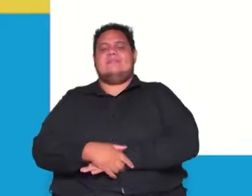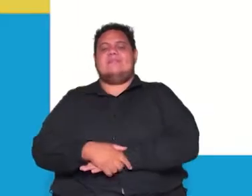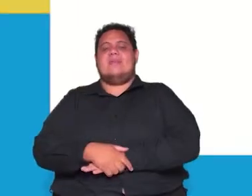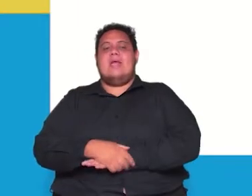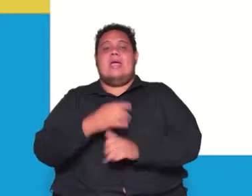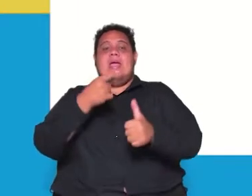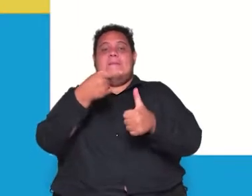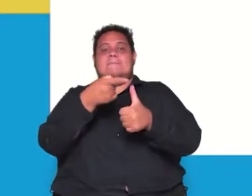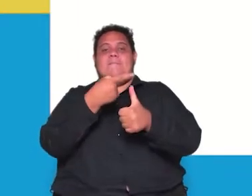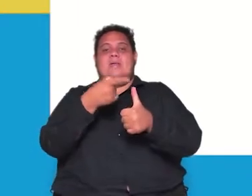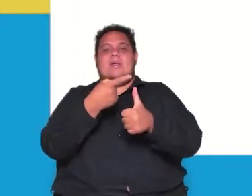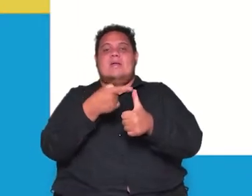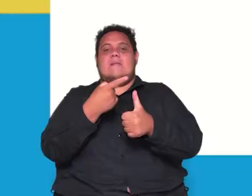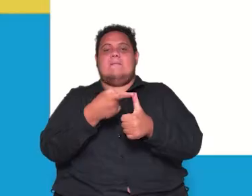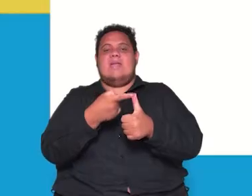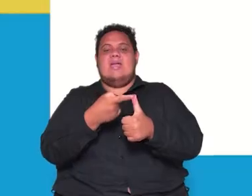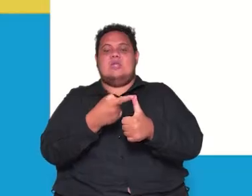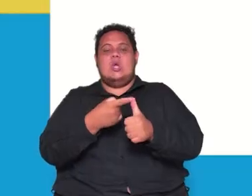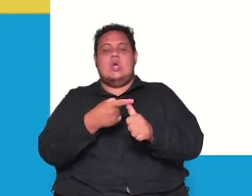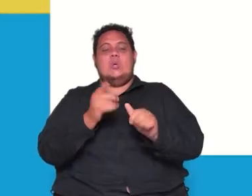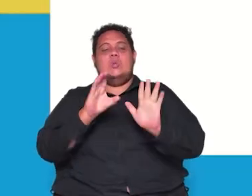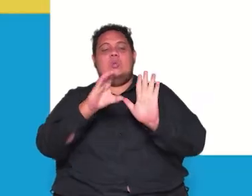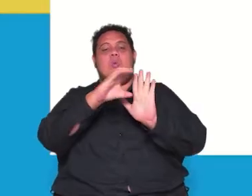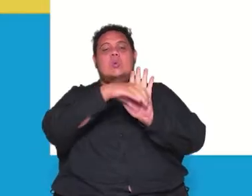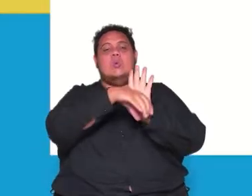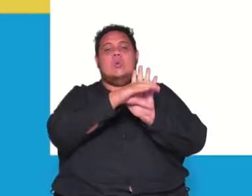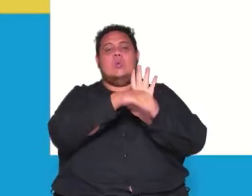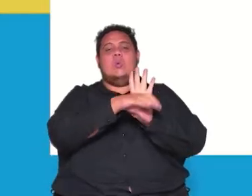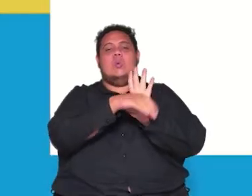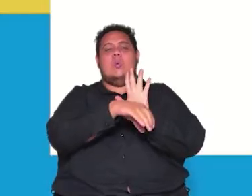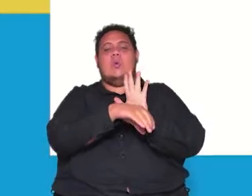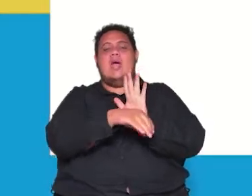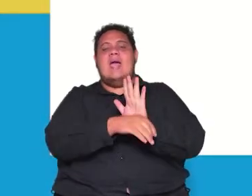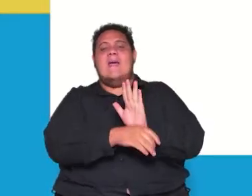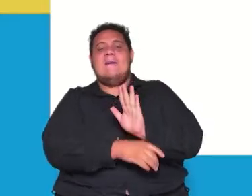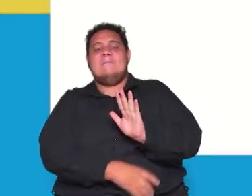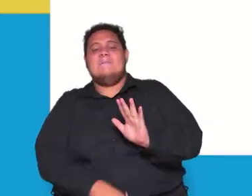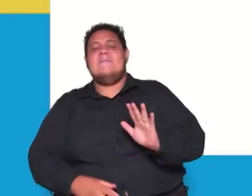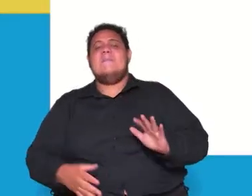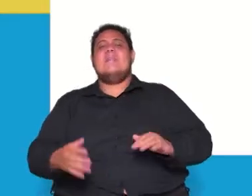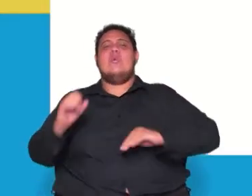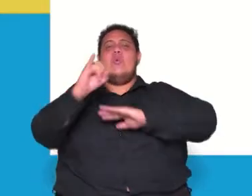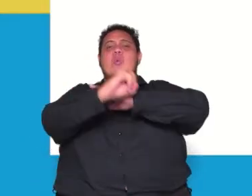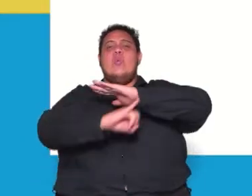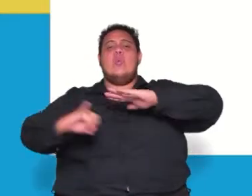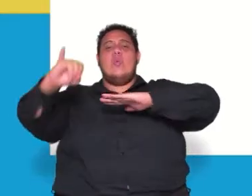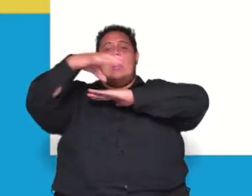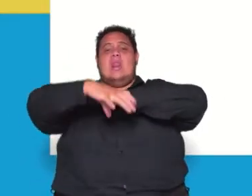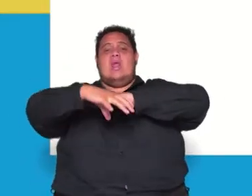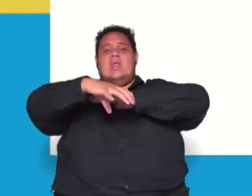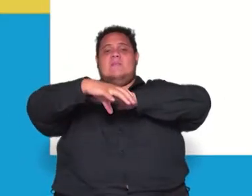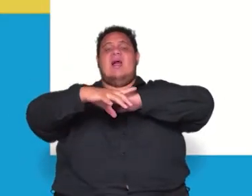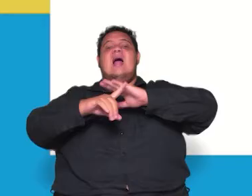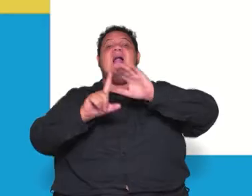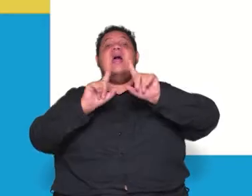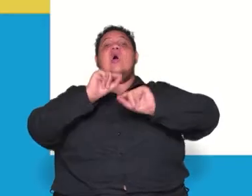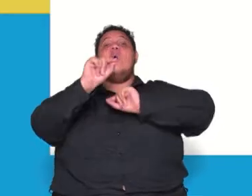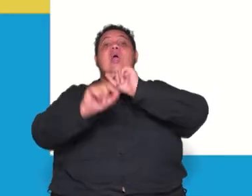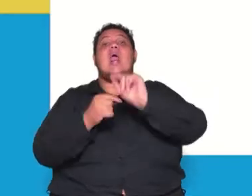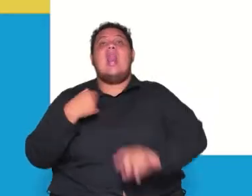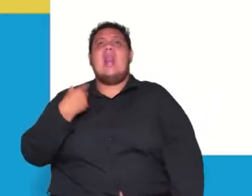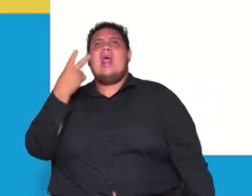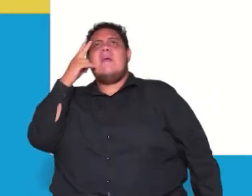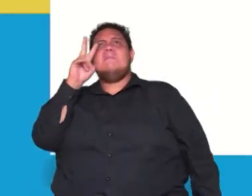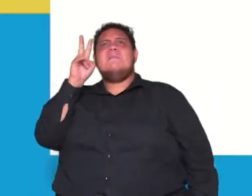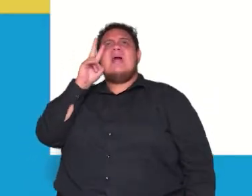vamos para o conceito, né? Então, primeira coisa, o Iluminismo primeiro ponto, a gente tem que lembrar o seguinte o